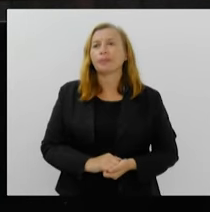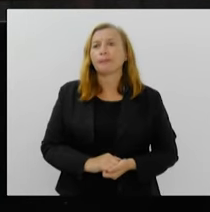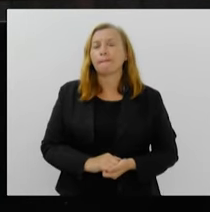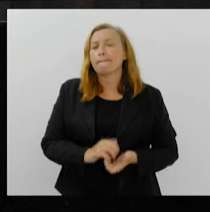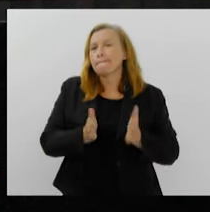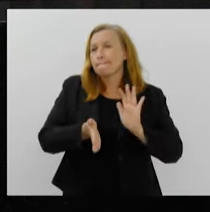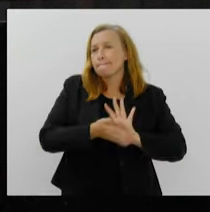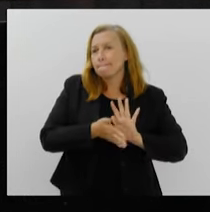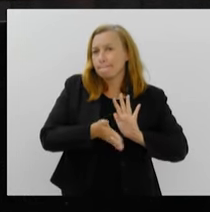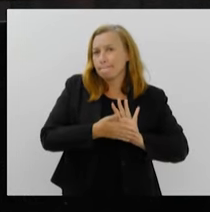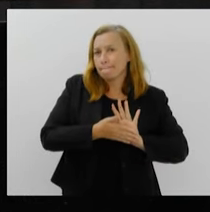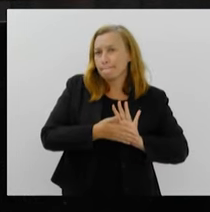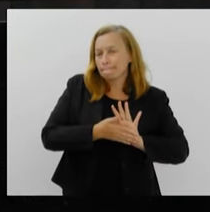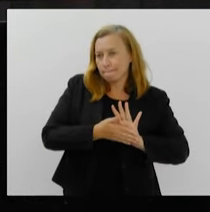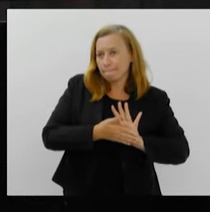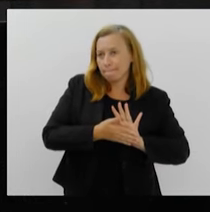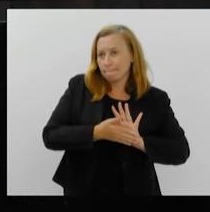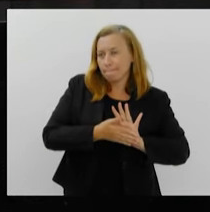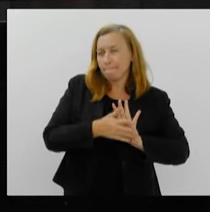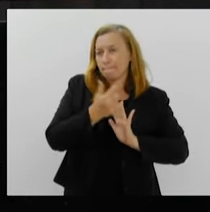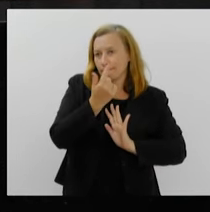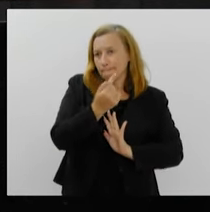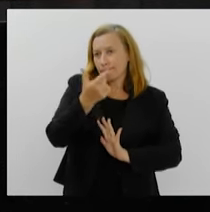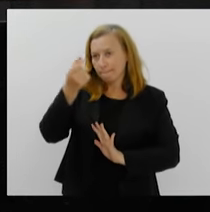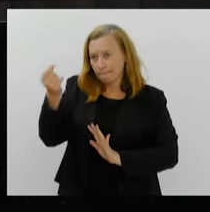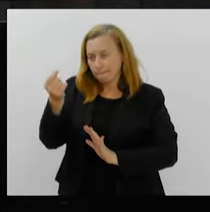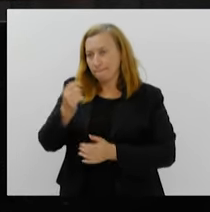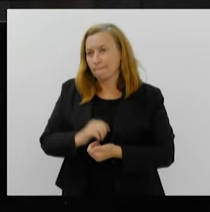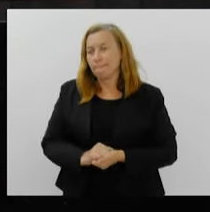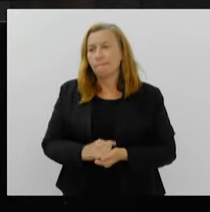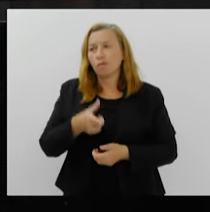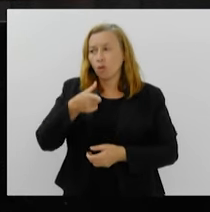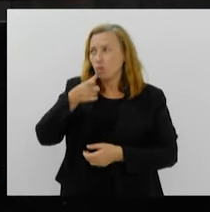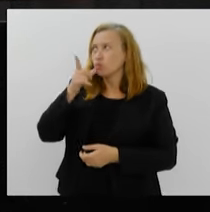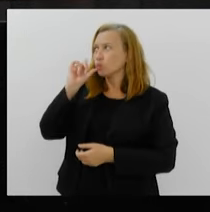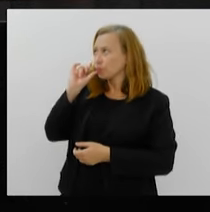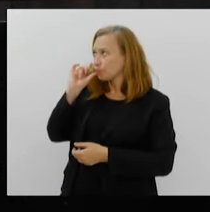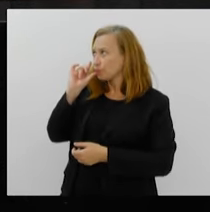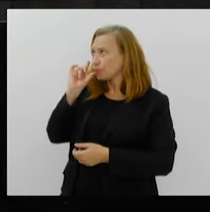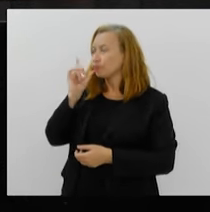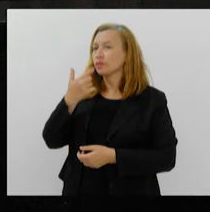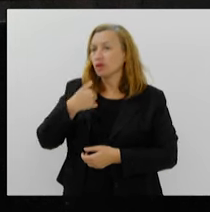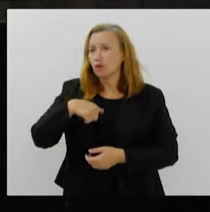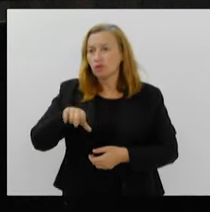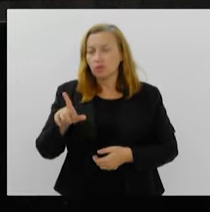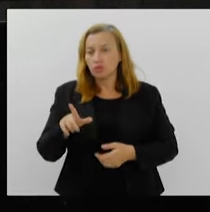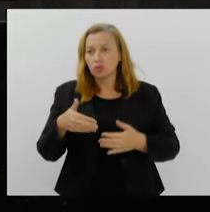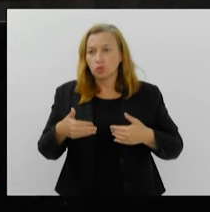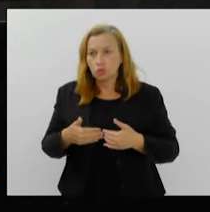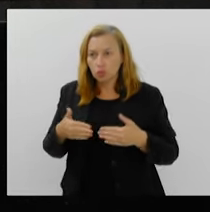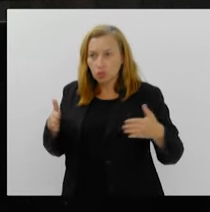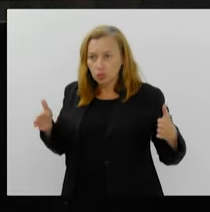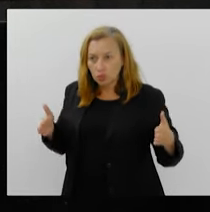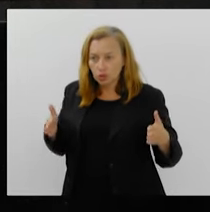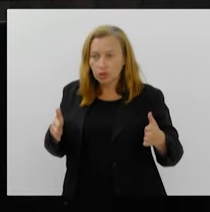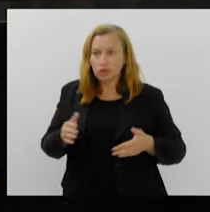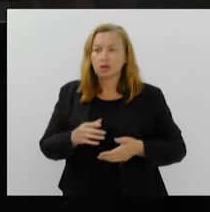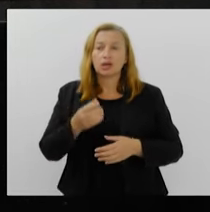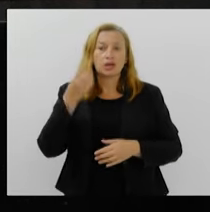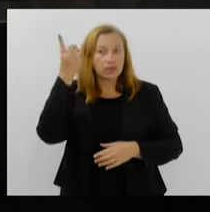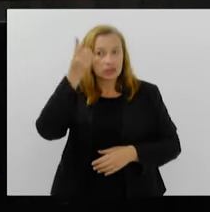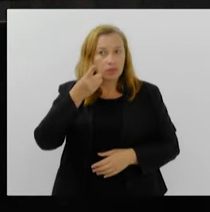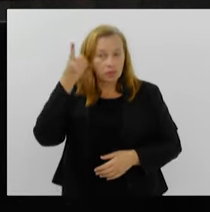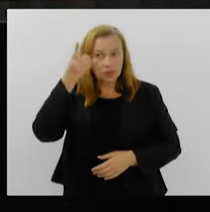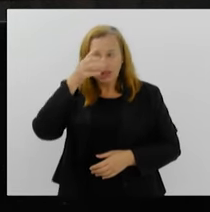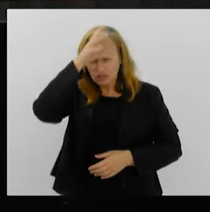propostas para o G20. Ontem mesmo, participei da abertura presidida pela deputada